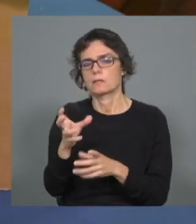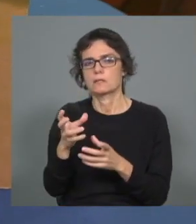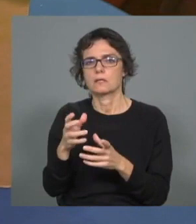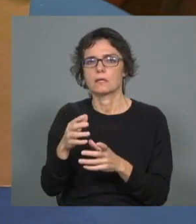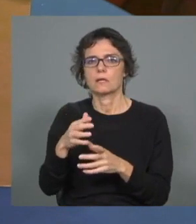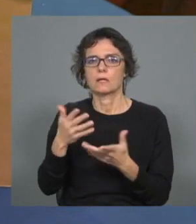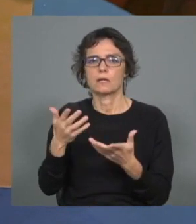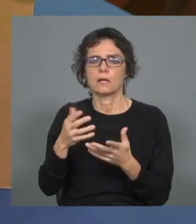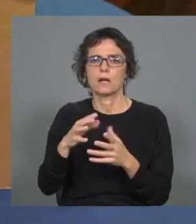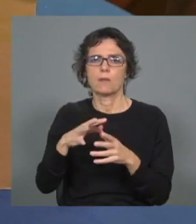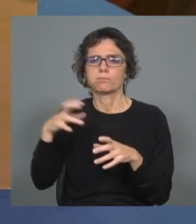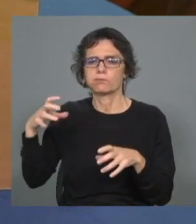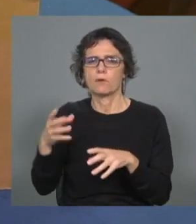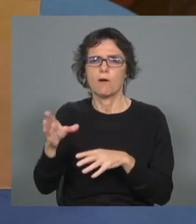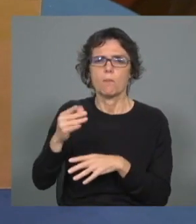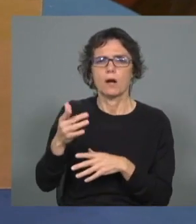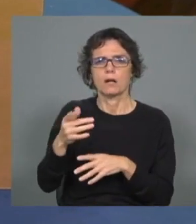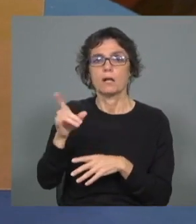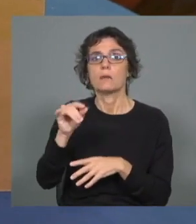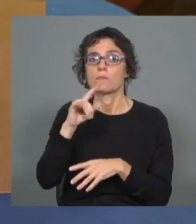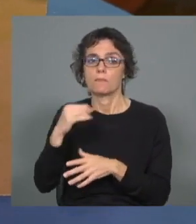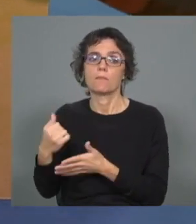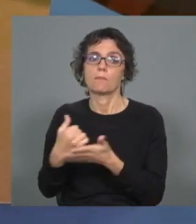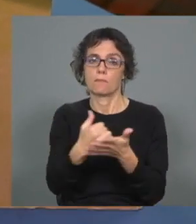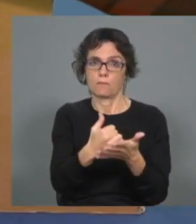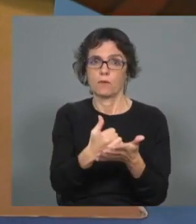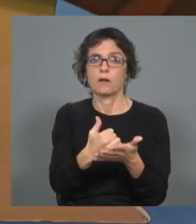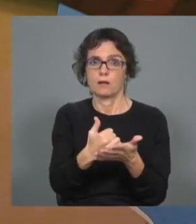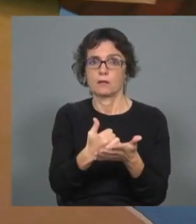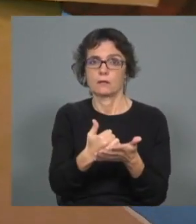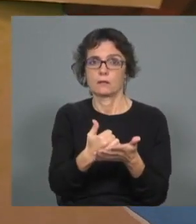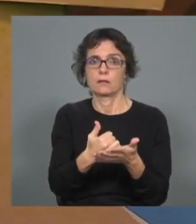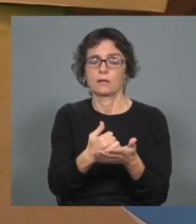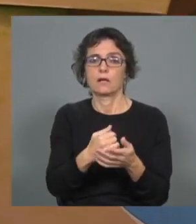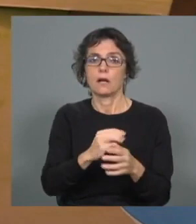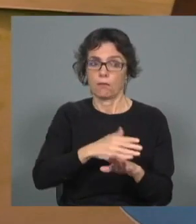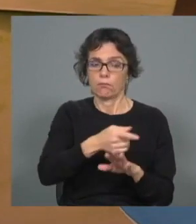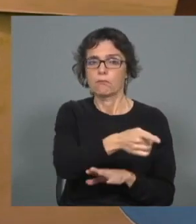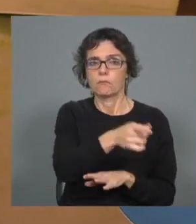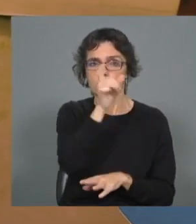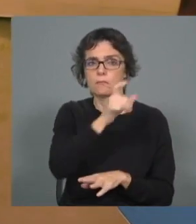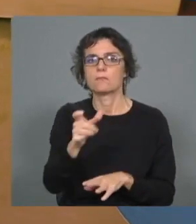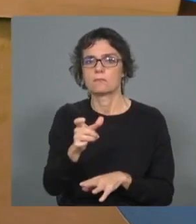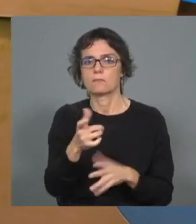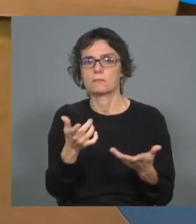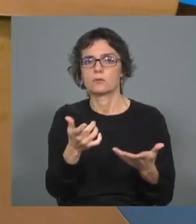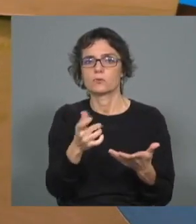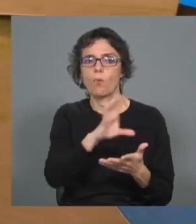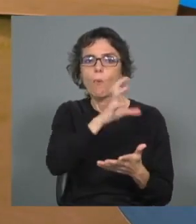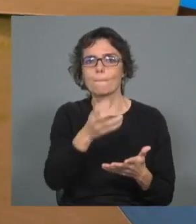esta situação, possam apoiar fortemente aqueles que estão em situação de maior